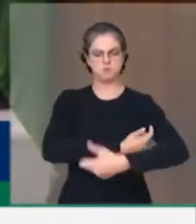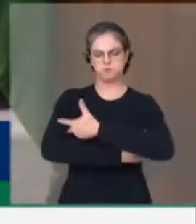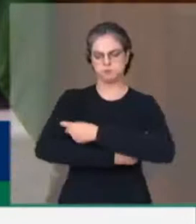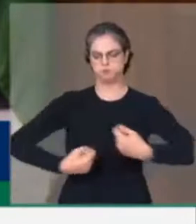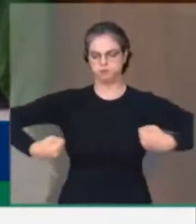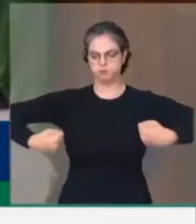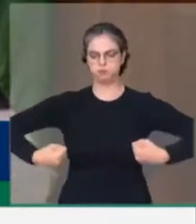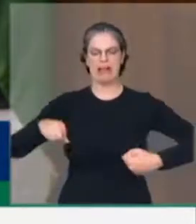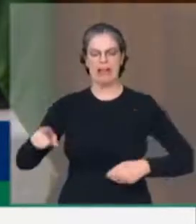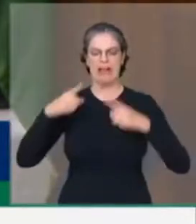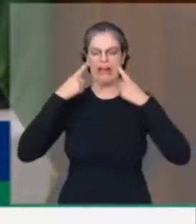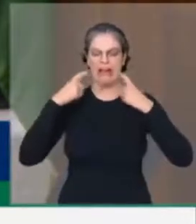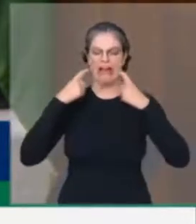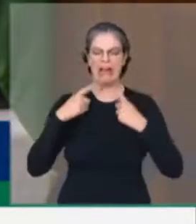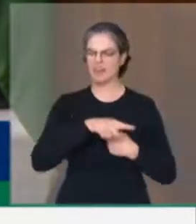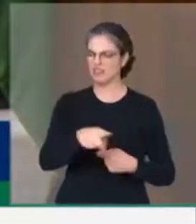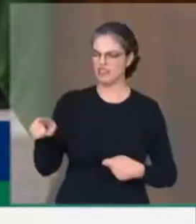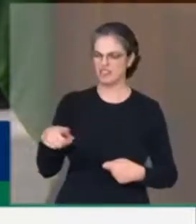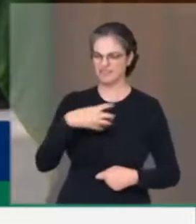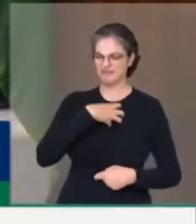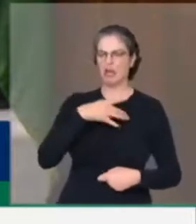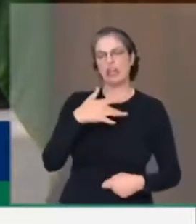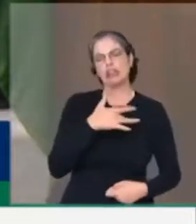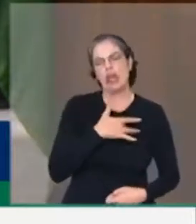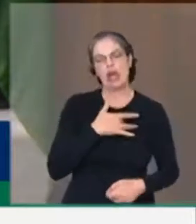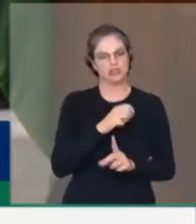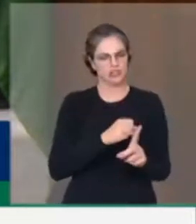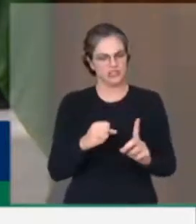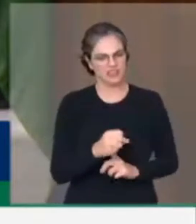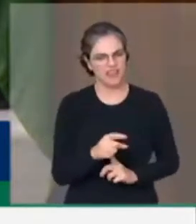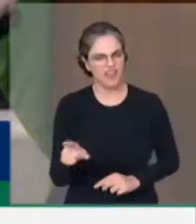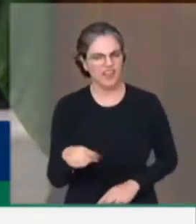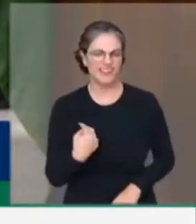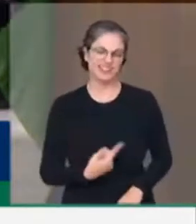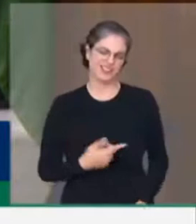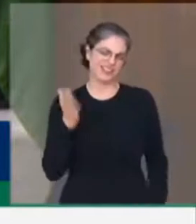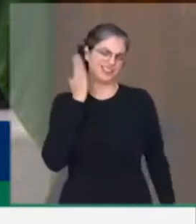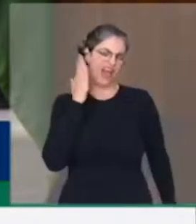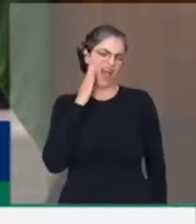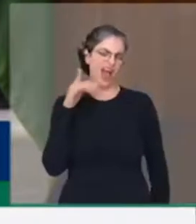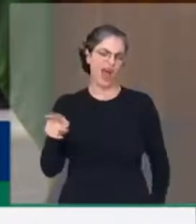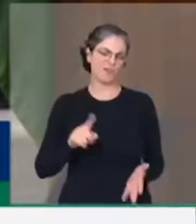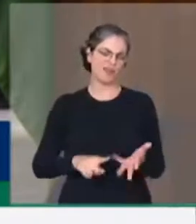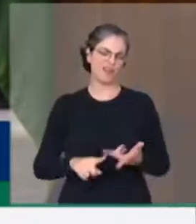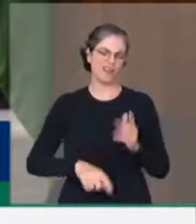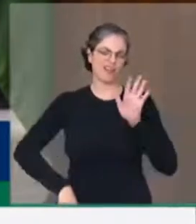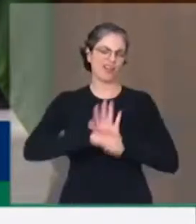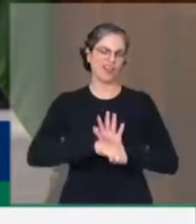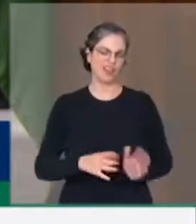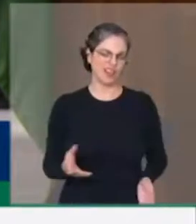chorar para tentar sensibilizar a sociedade brasileira como se nós não soubéssemos os crimes que ele já cometeu,